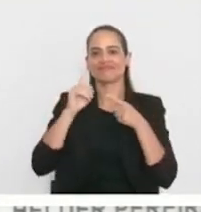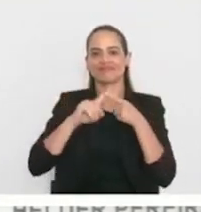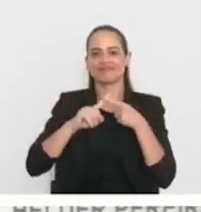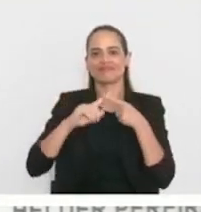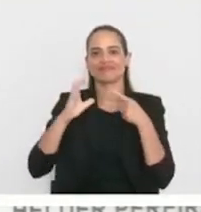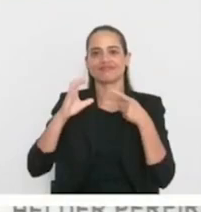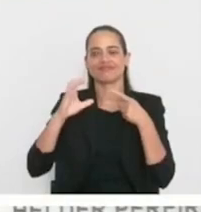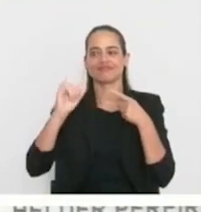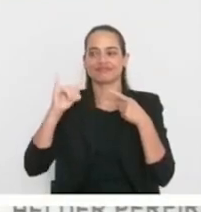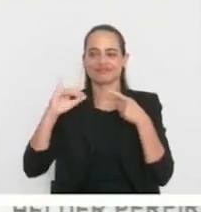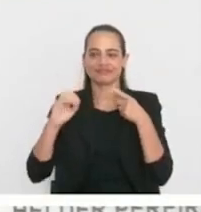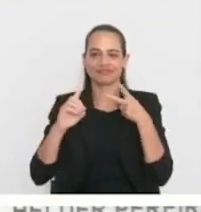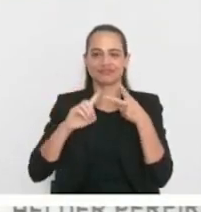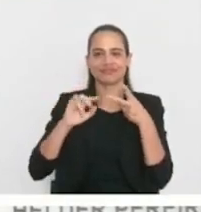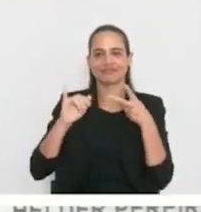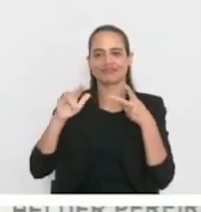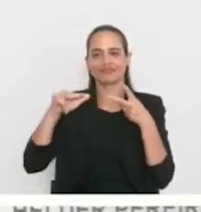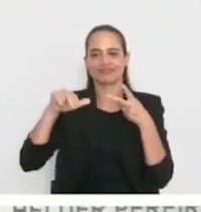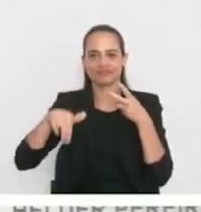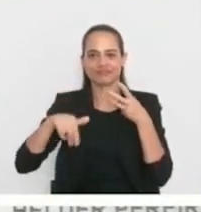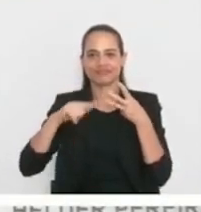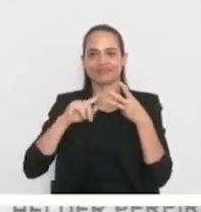e o Caio.